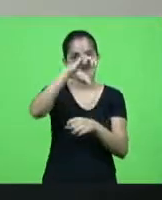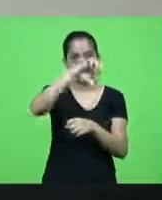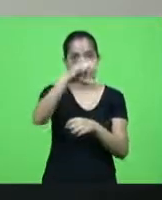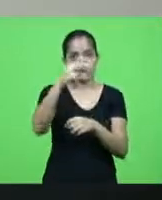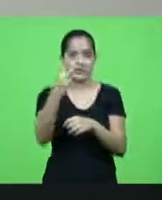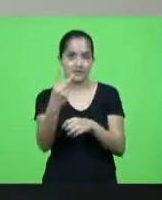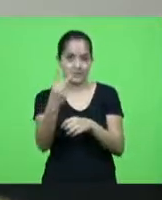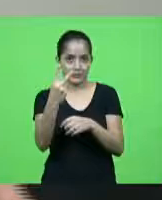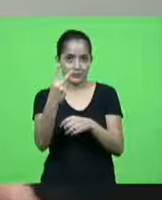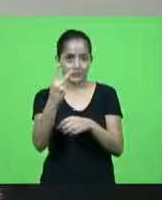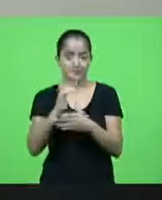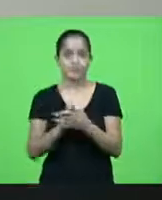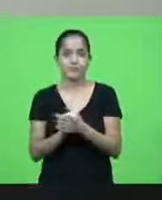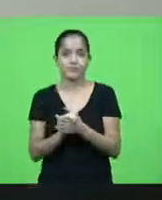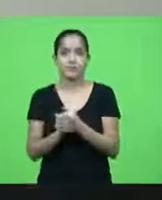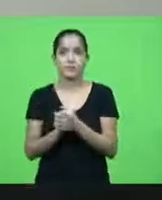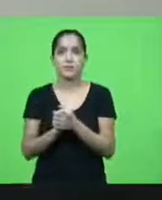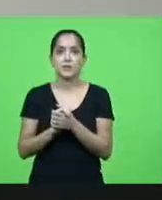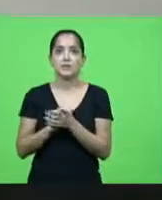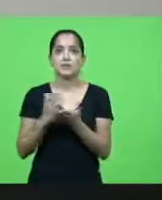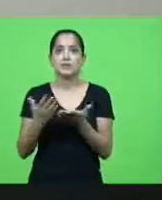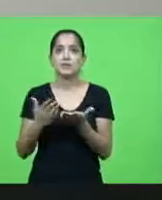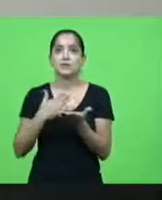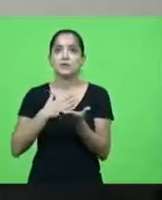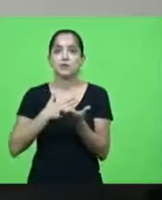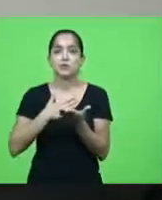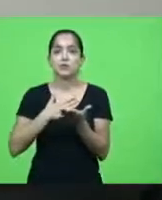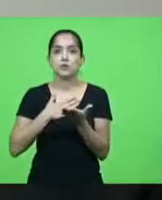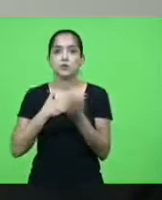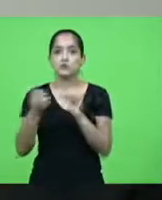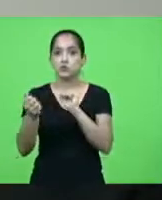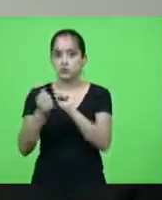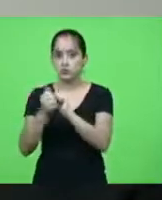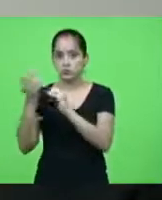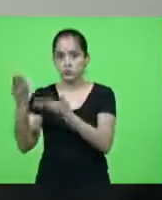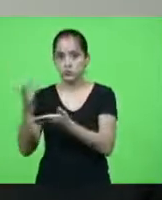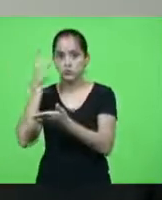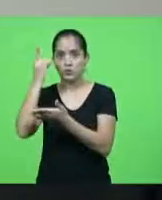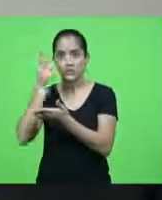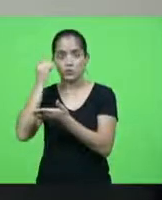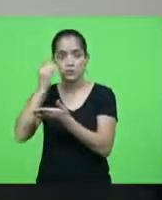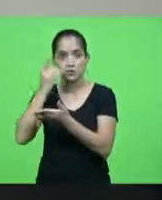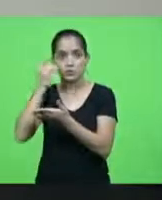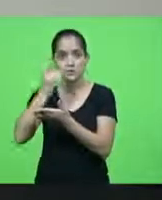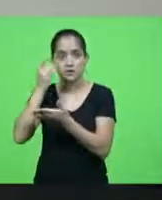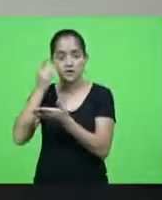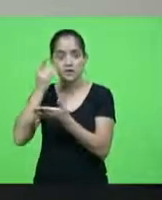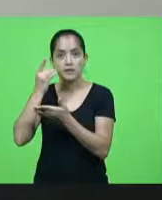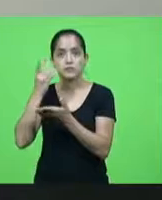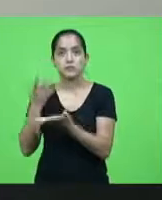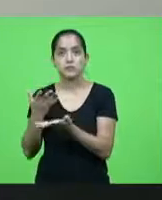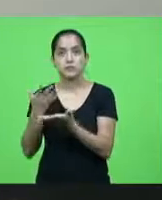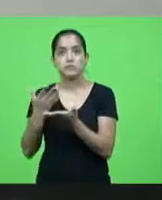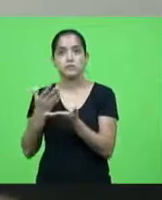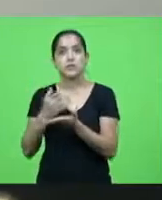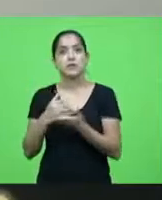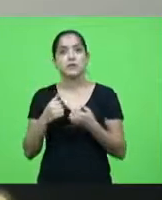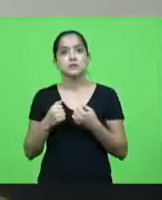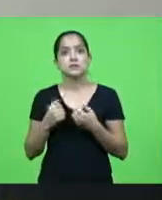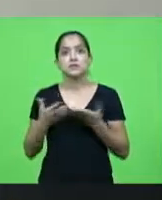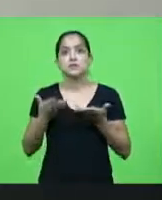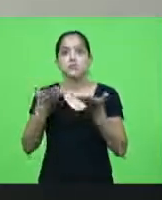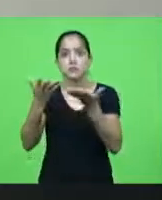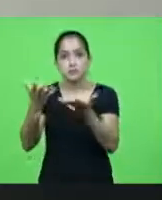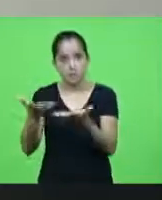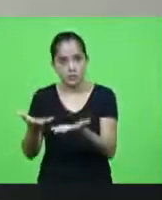leitos então a minha pessoa juntamente com a deputada Carmen Zanotto nos deixamos à disposição para